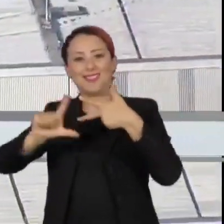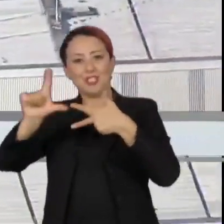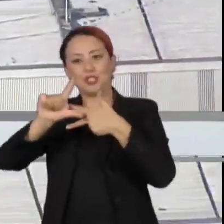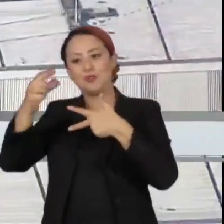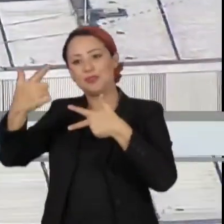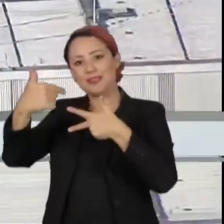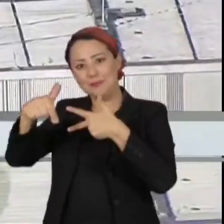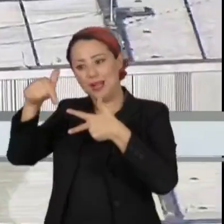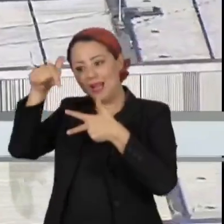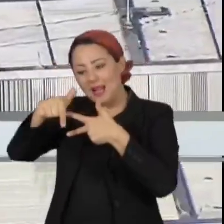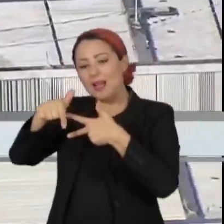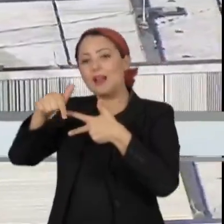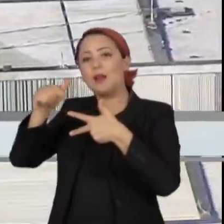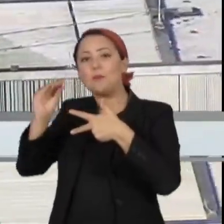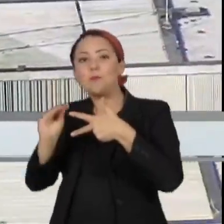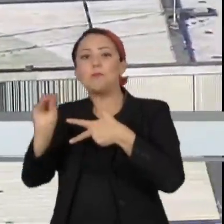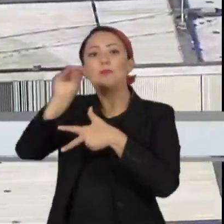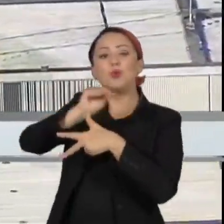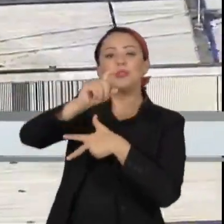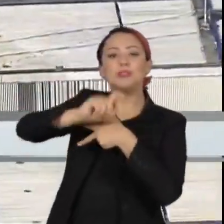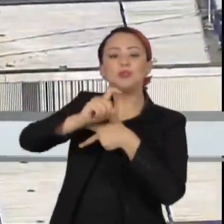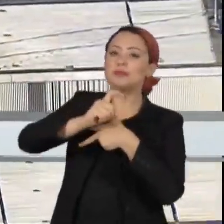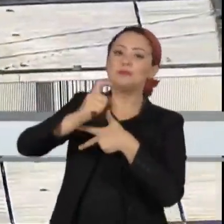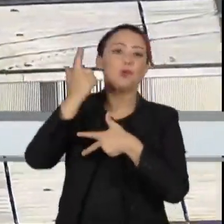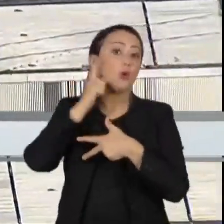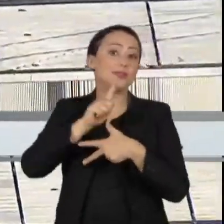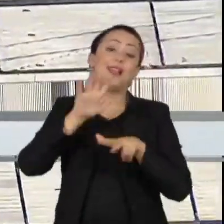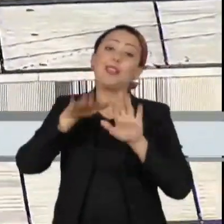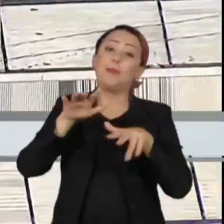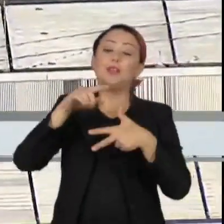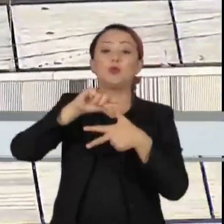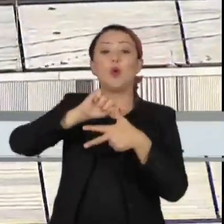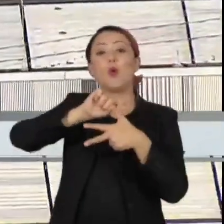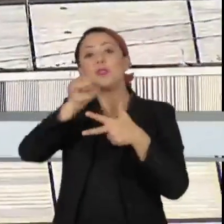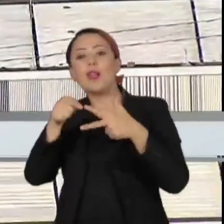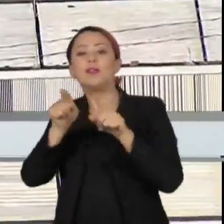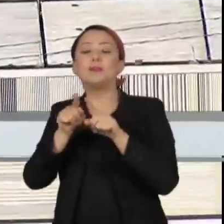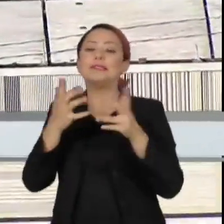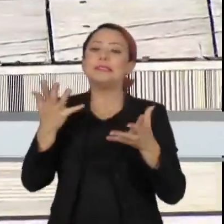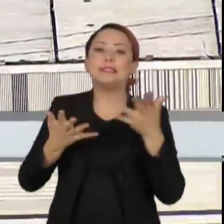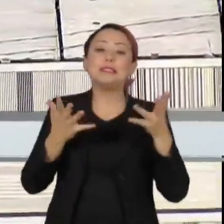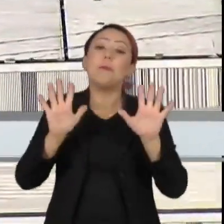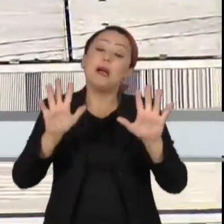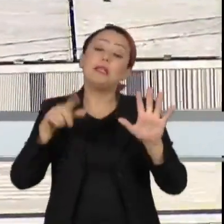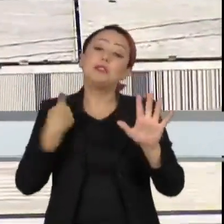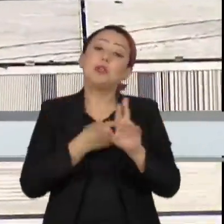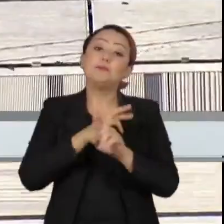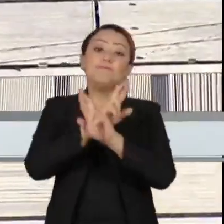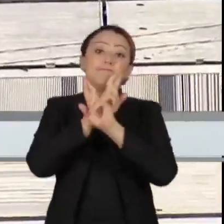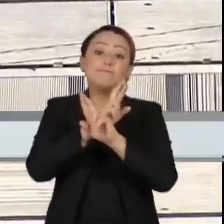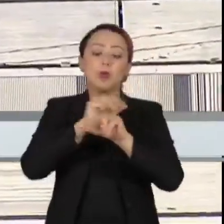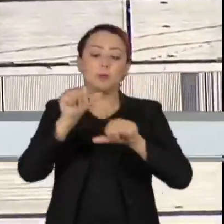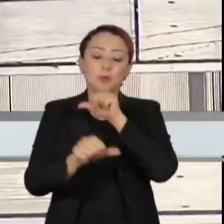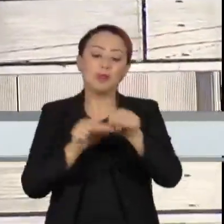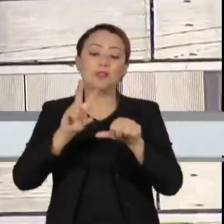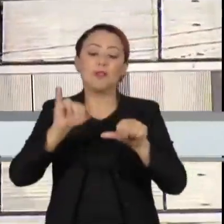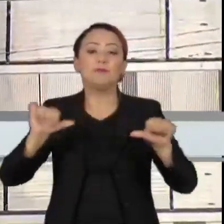e o poder executivo e há essa esperança de mudança, né?